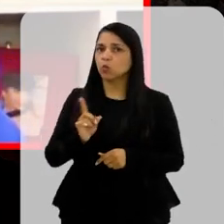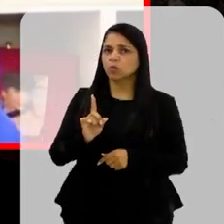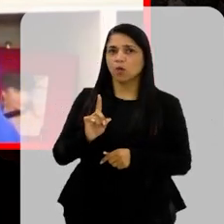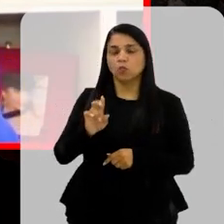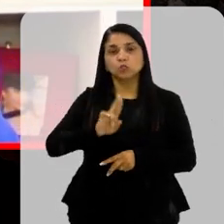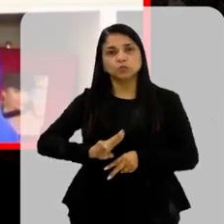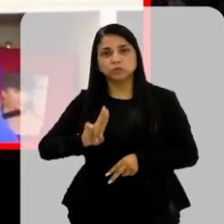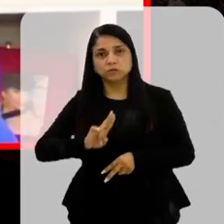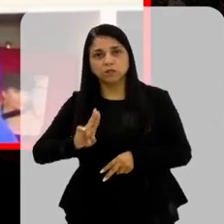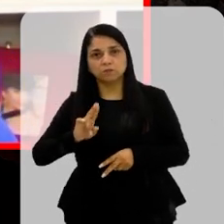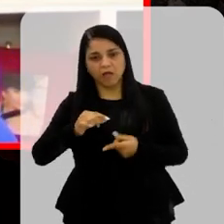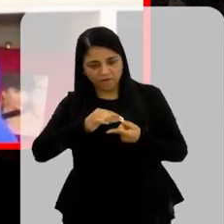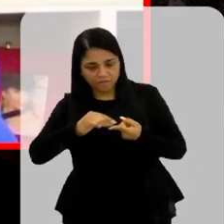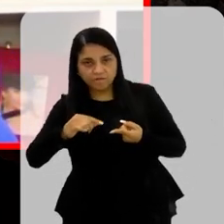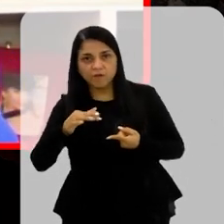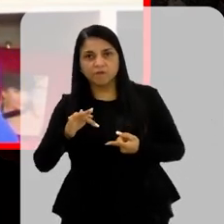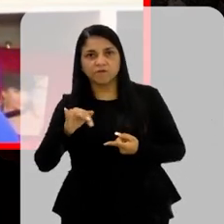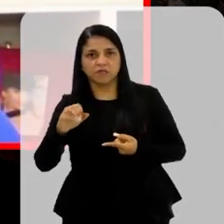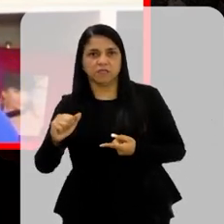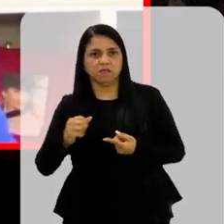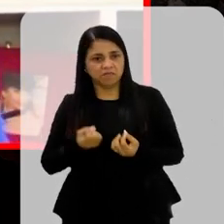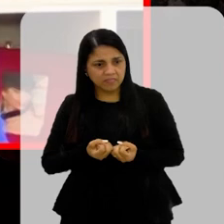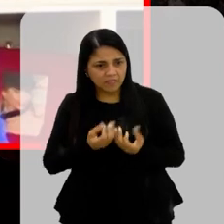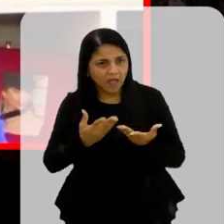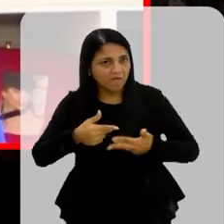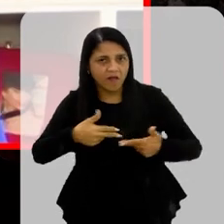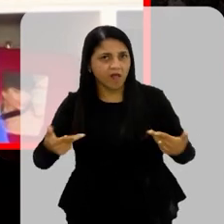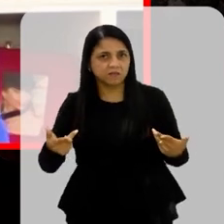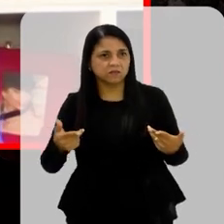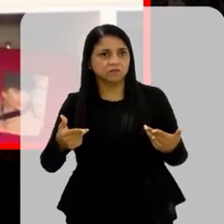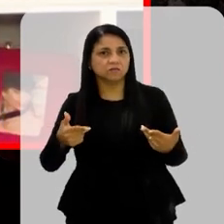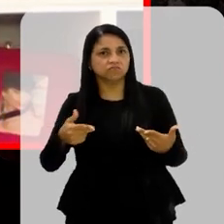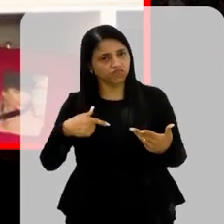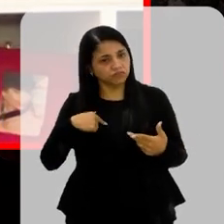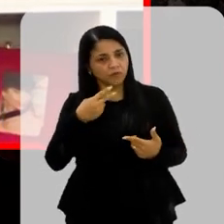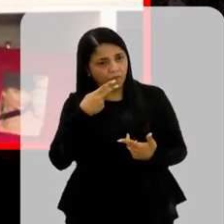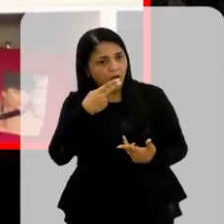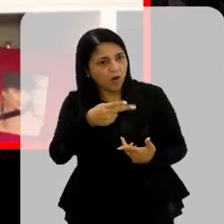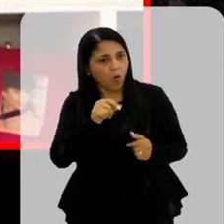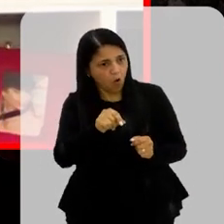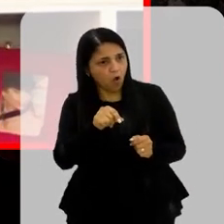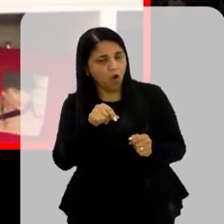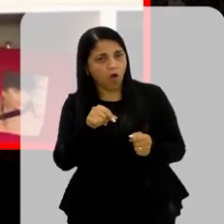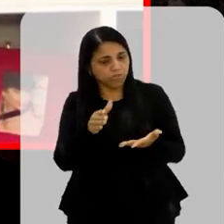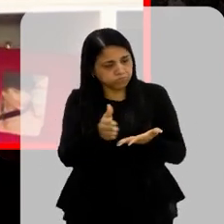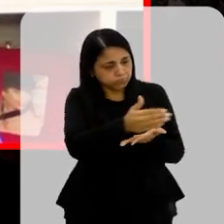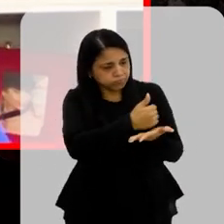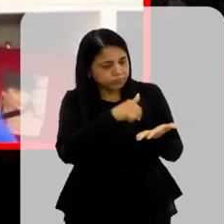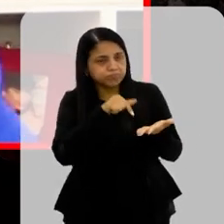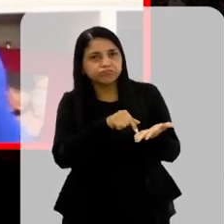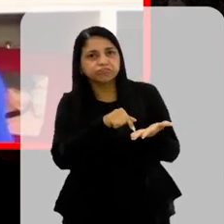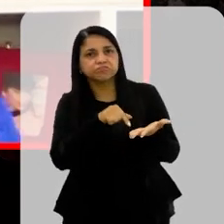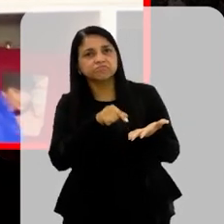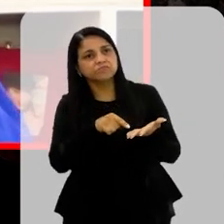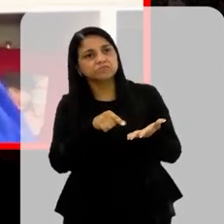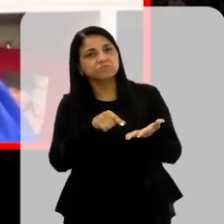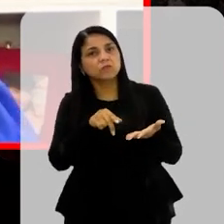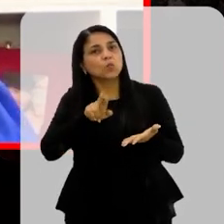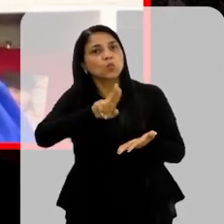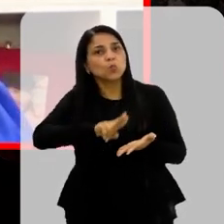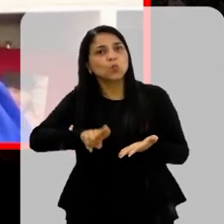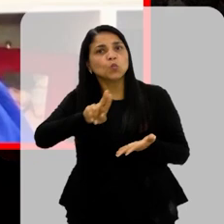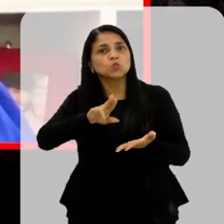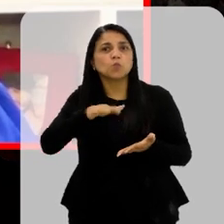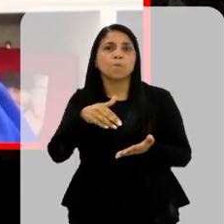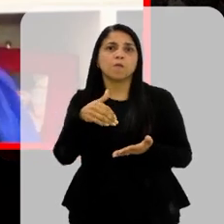paciente Que não está usando Eu não preciso dar Tantas tiras Eu vou convencer ele A usar Ou então eu vou dar Aquela tira Mas quem está fazendo O melhor